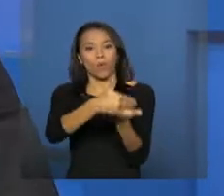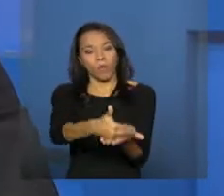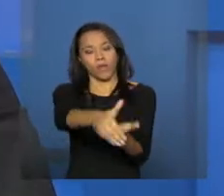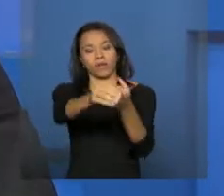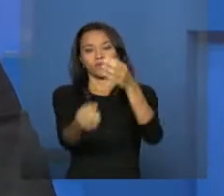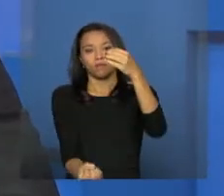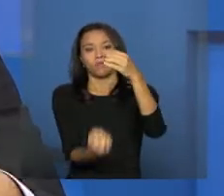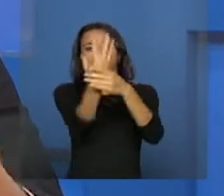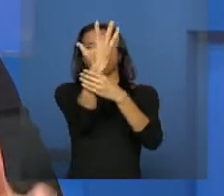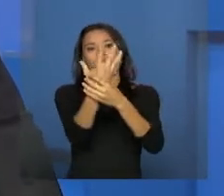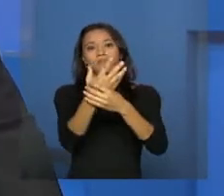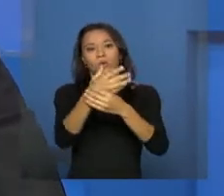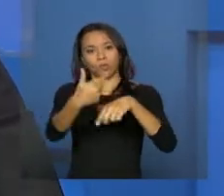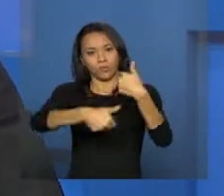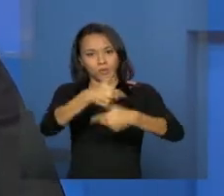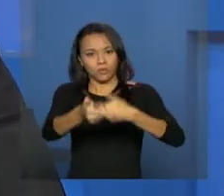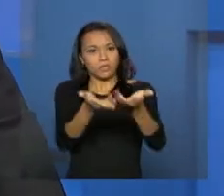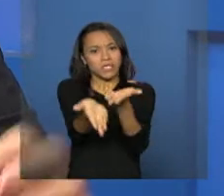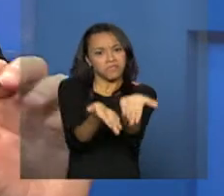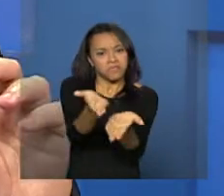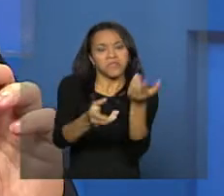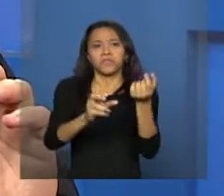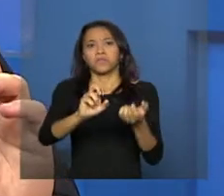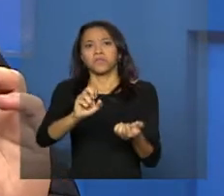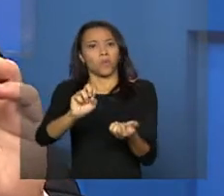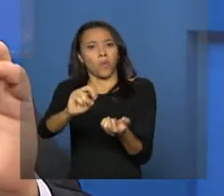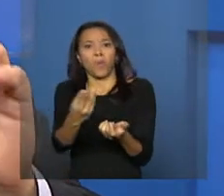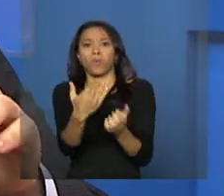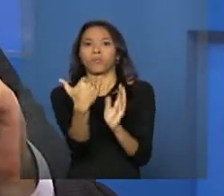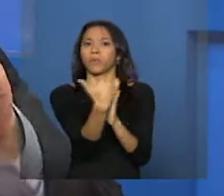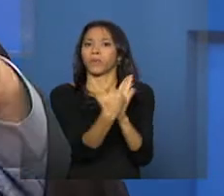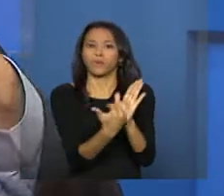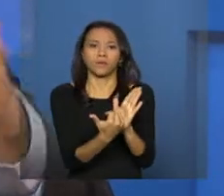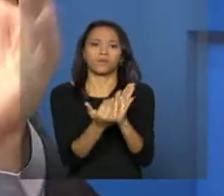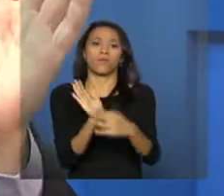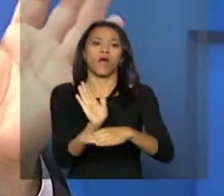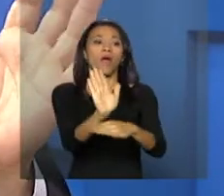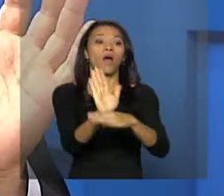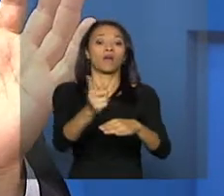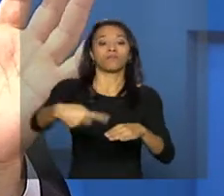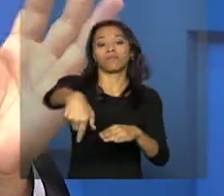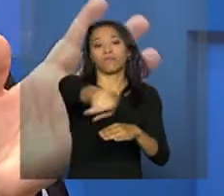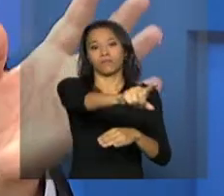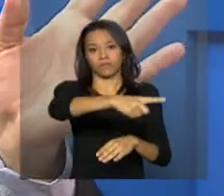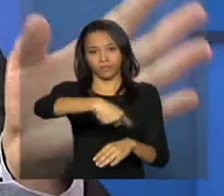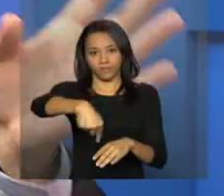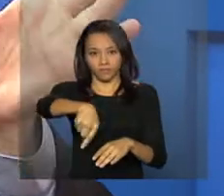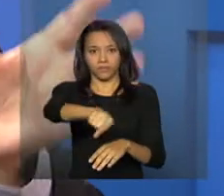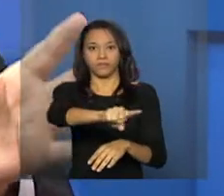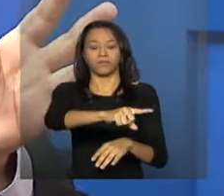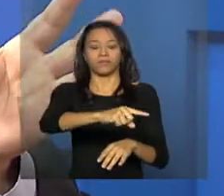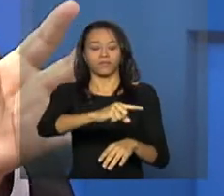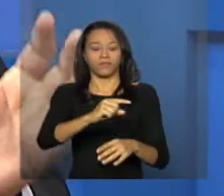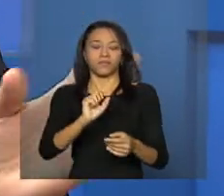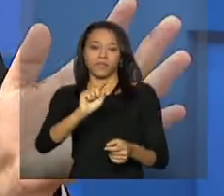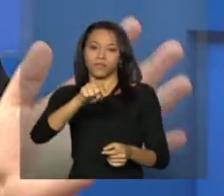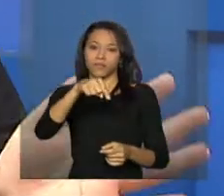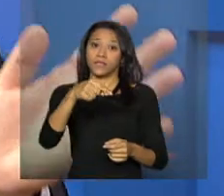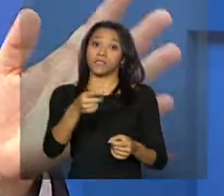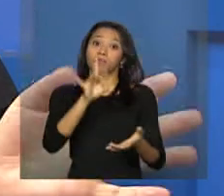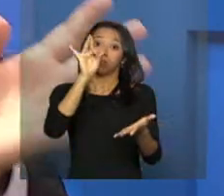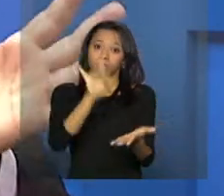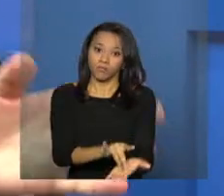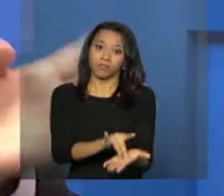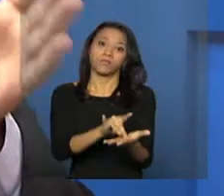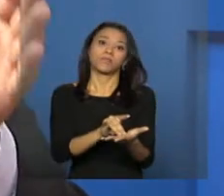daquele serviço, programa, para, posteriori, após a implantação efetiva,